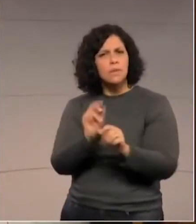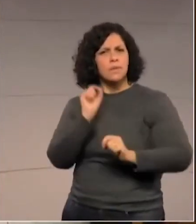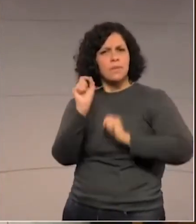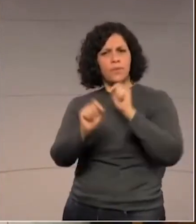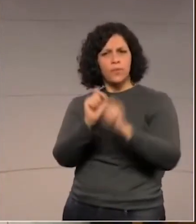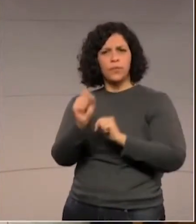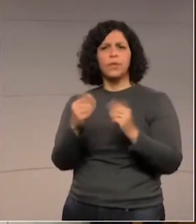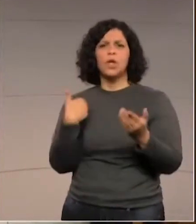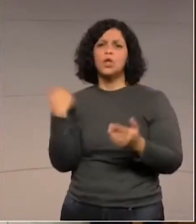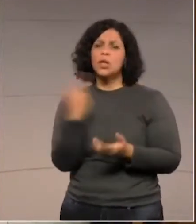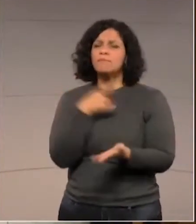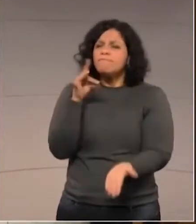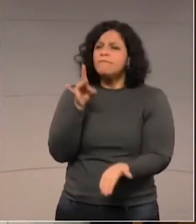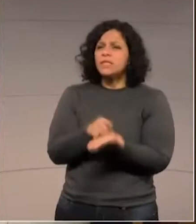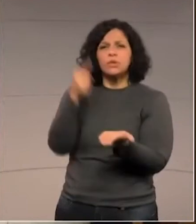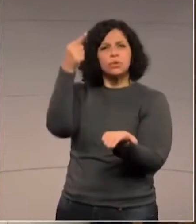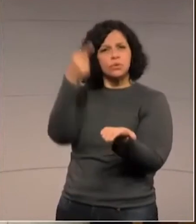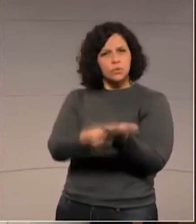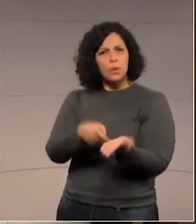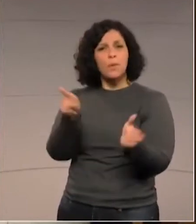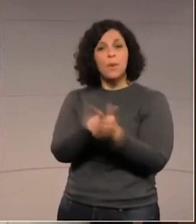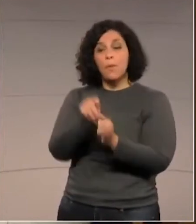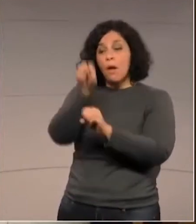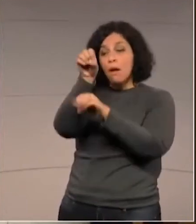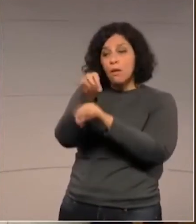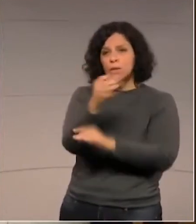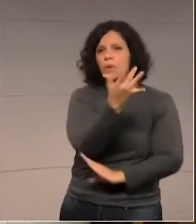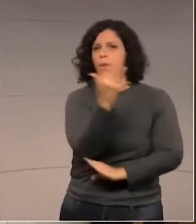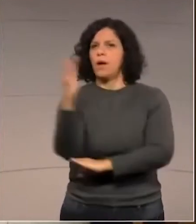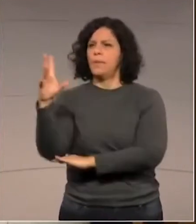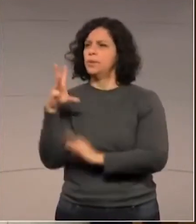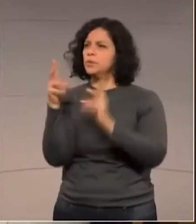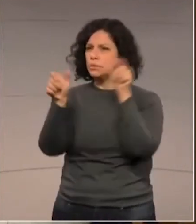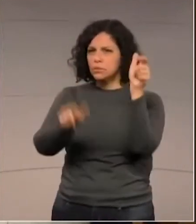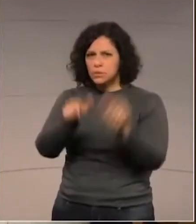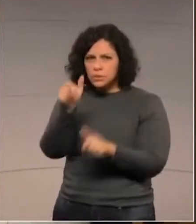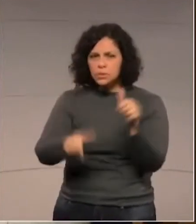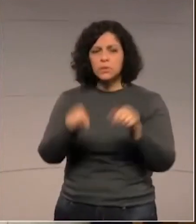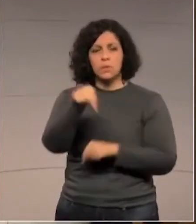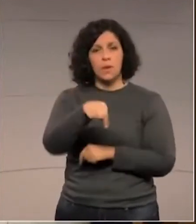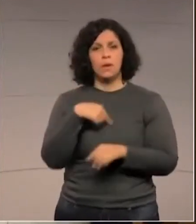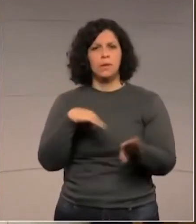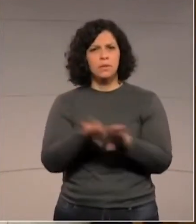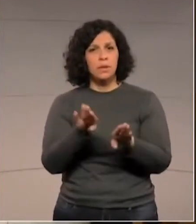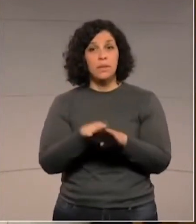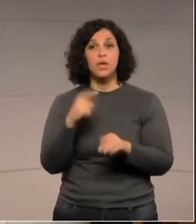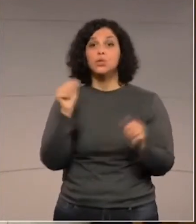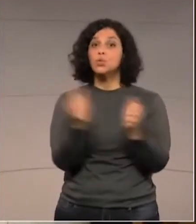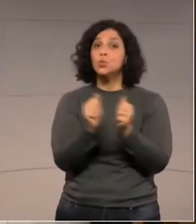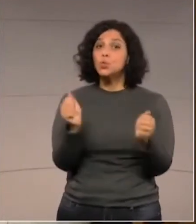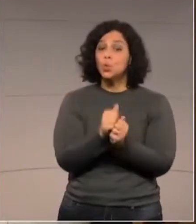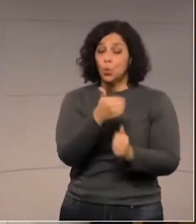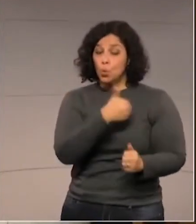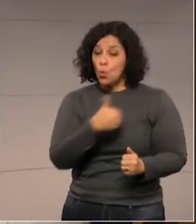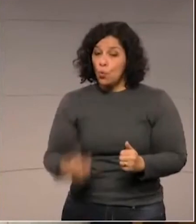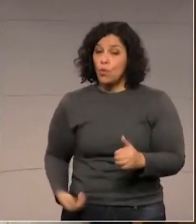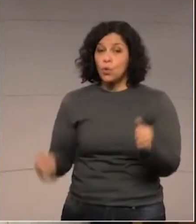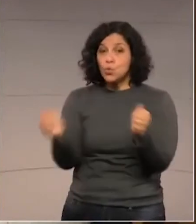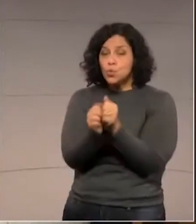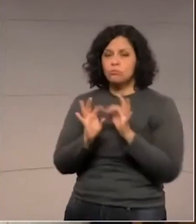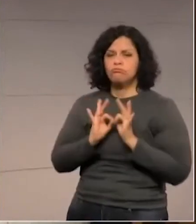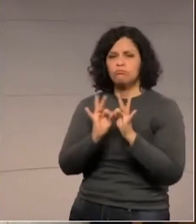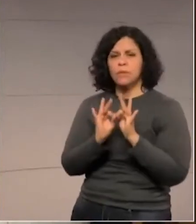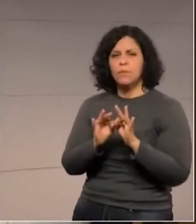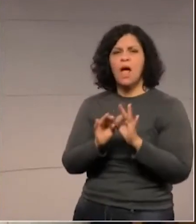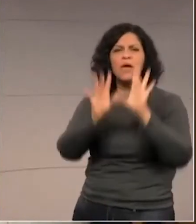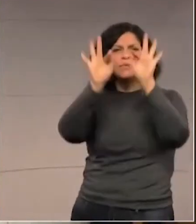um real comprometimento na educação ambiental de todos, cidadãos e poder público, juntos, para dar um basta